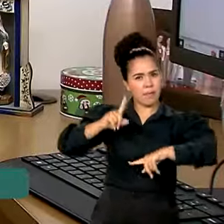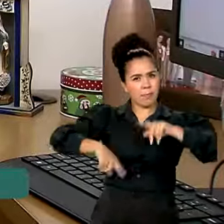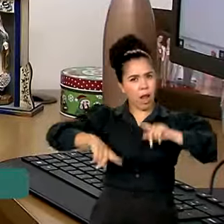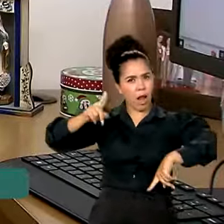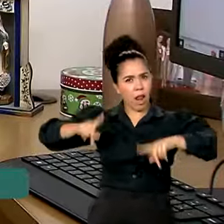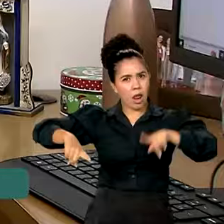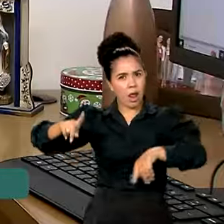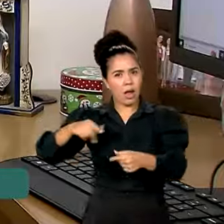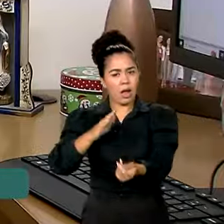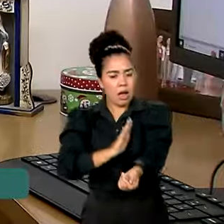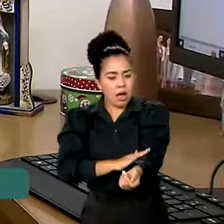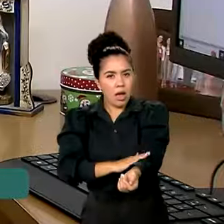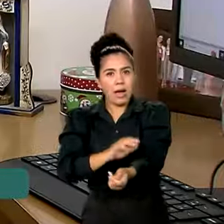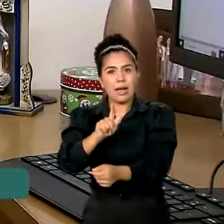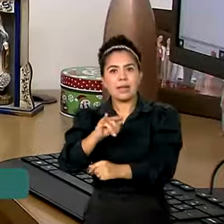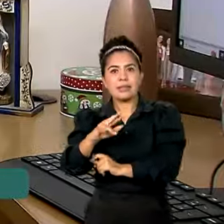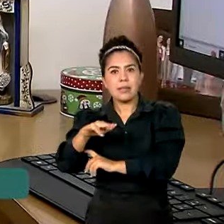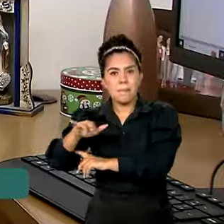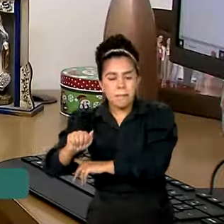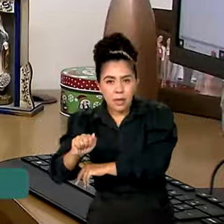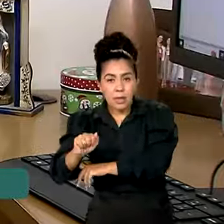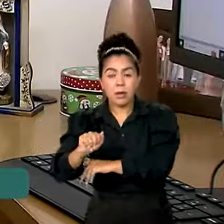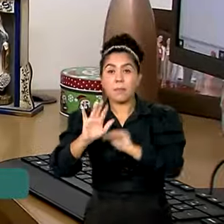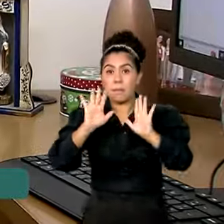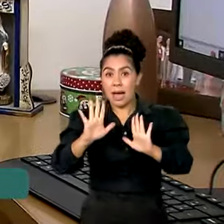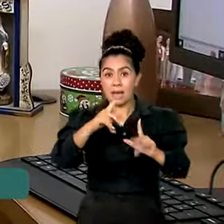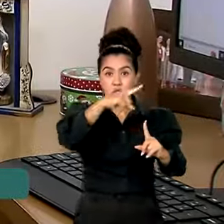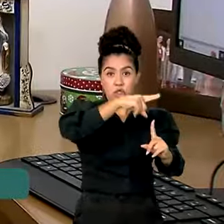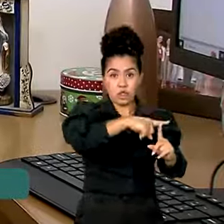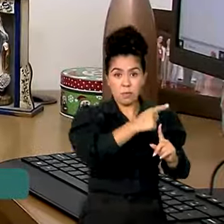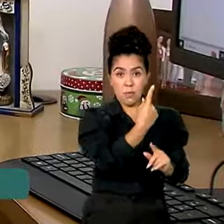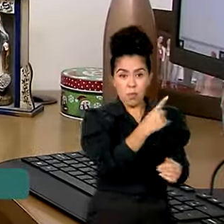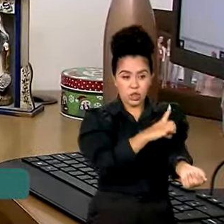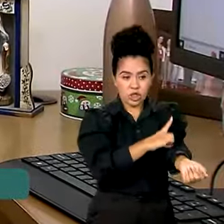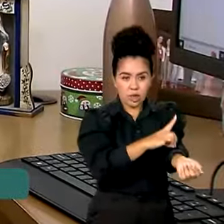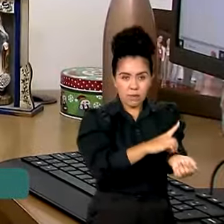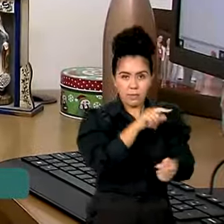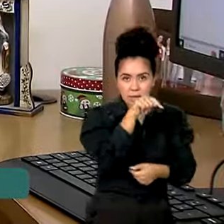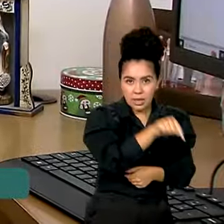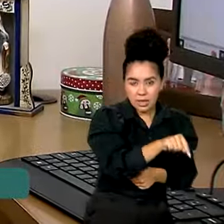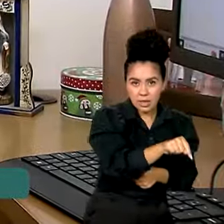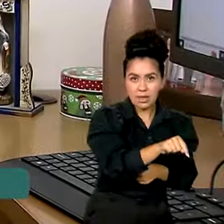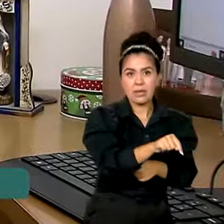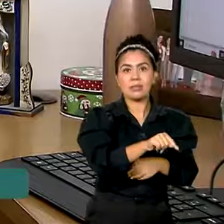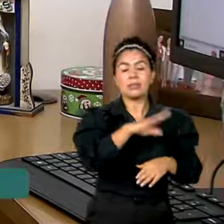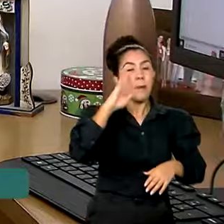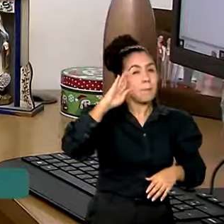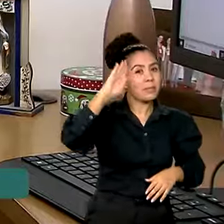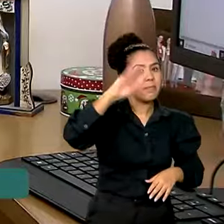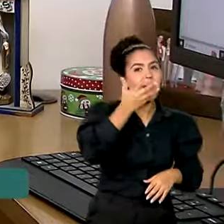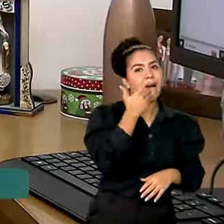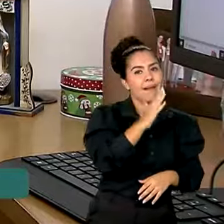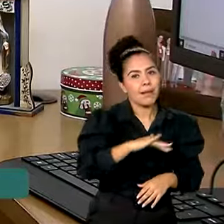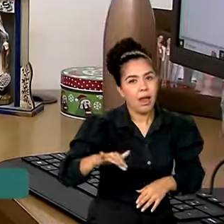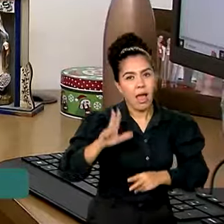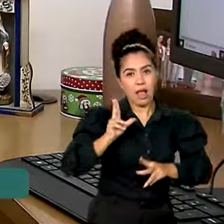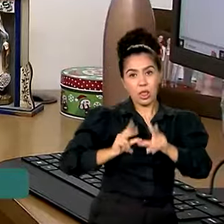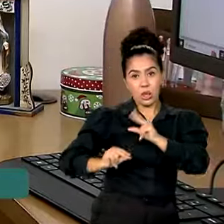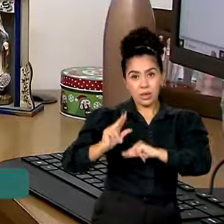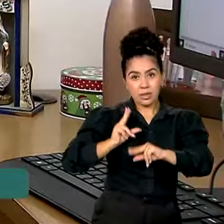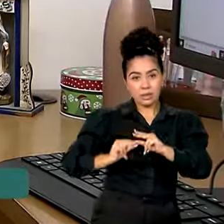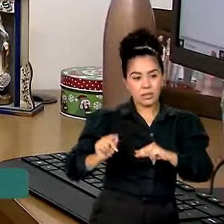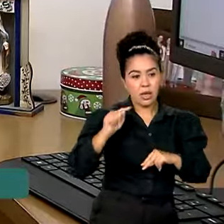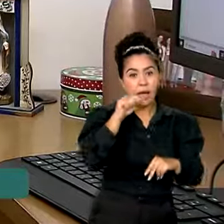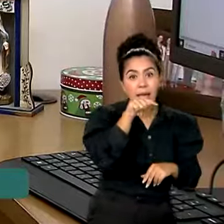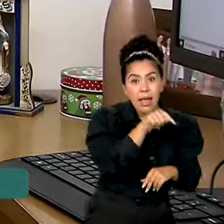então com as orientações para esse indivíduo. O diabetes tipo 1, que é aquele que acomete principalmente crianças e adolescentes, ele tem um início